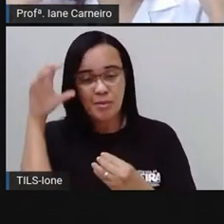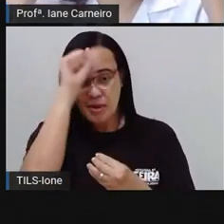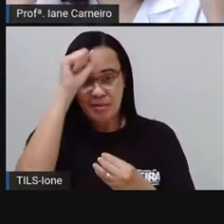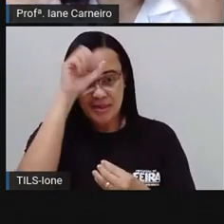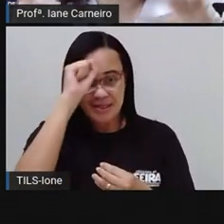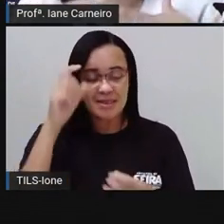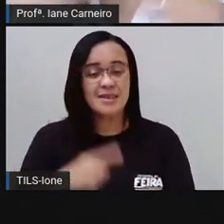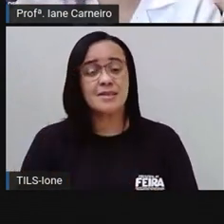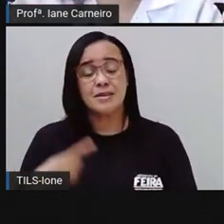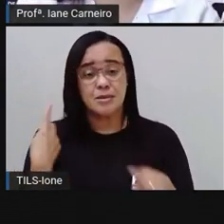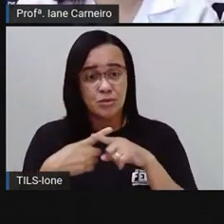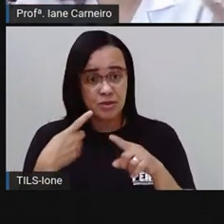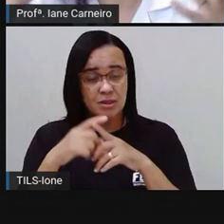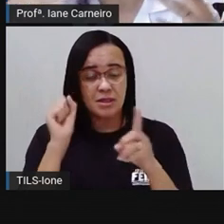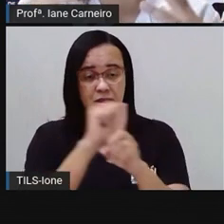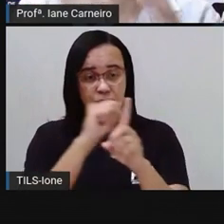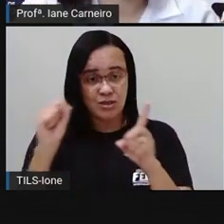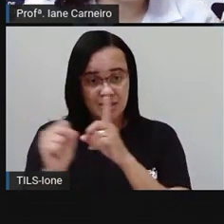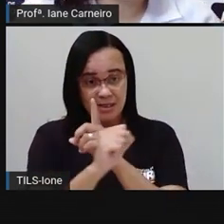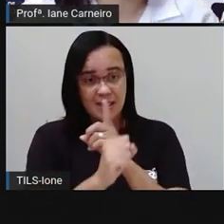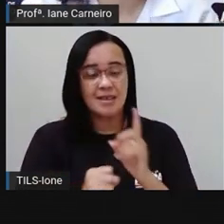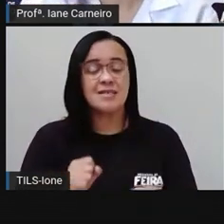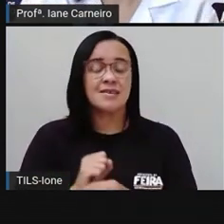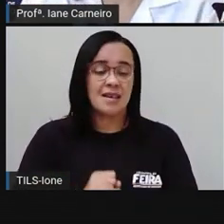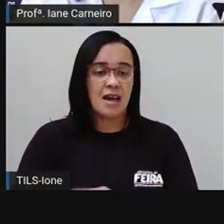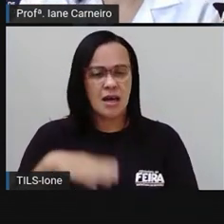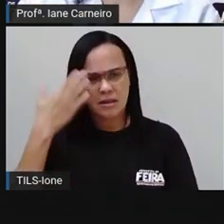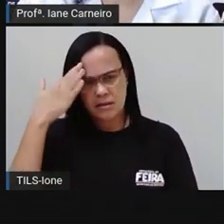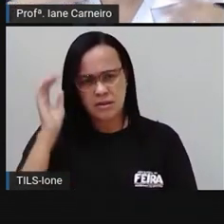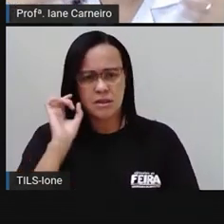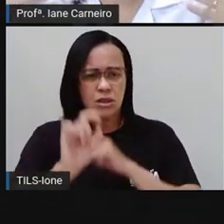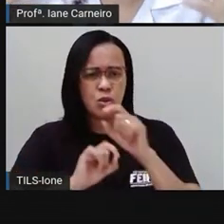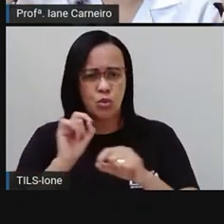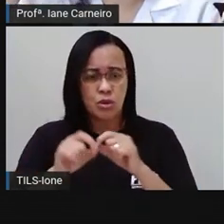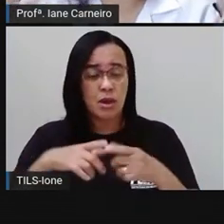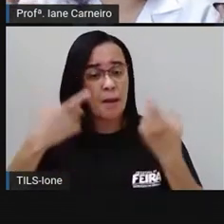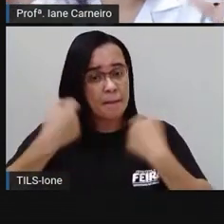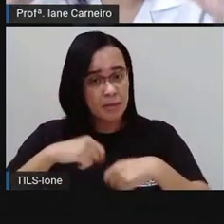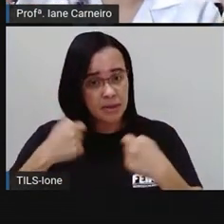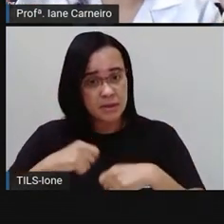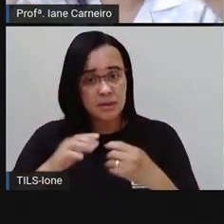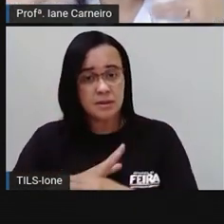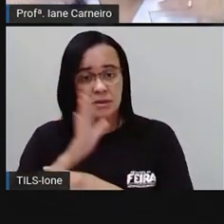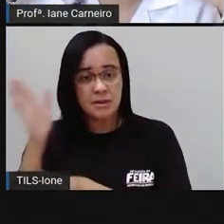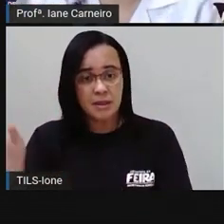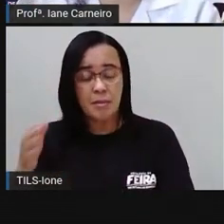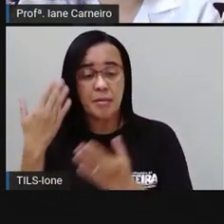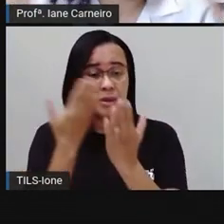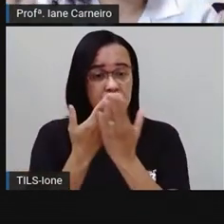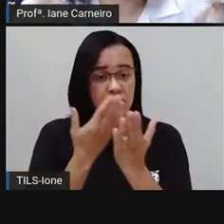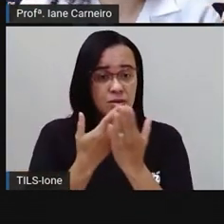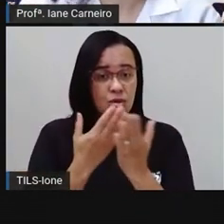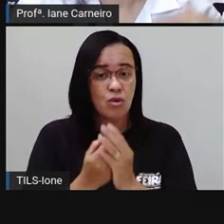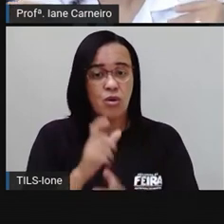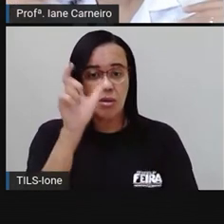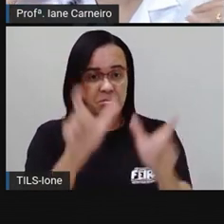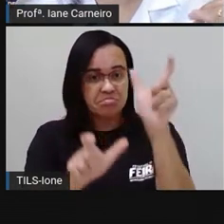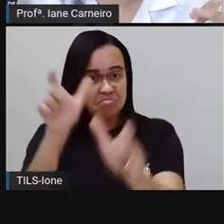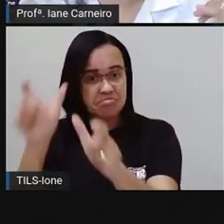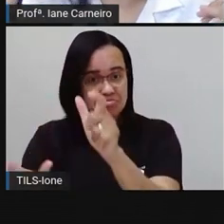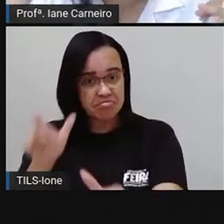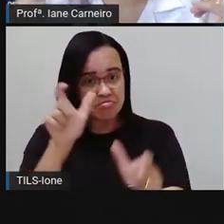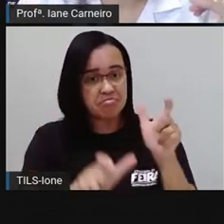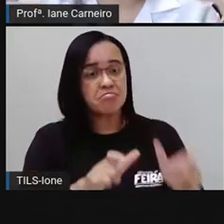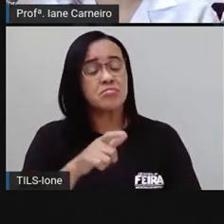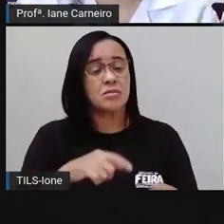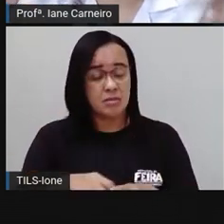nos forma enquanto cidadãos, né? Eles nos ajudam a formar a nossa identidade, né? A